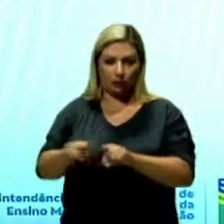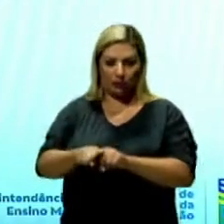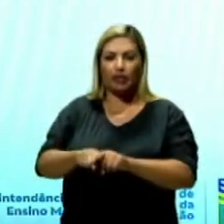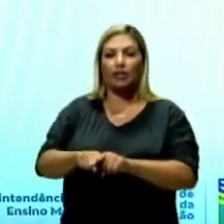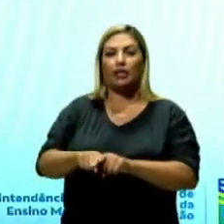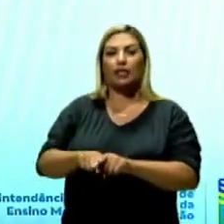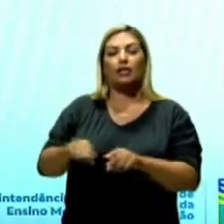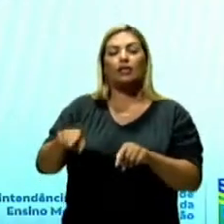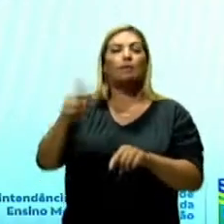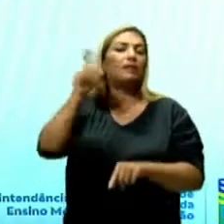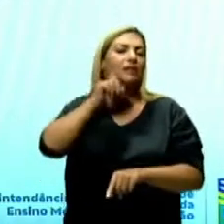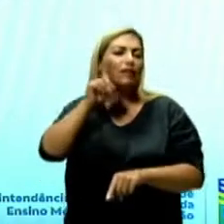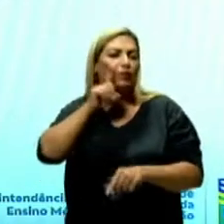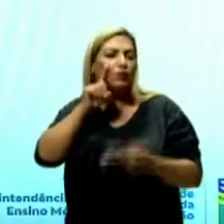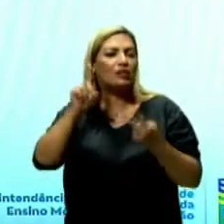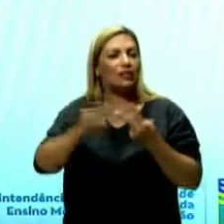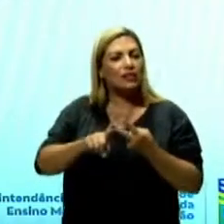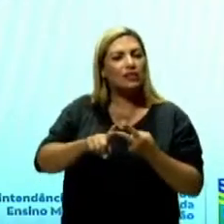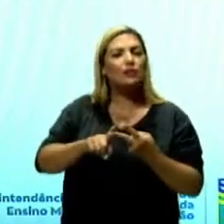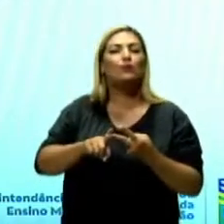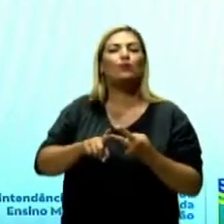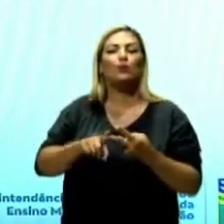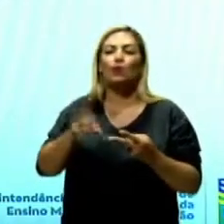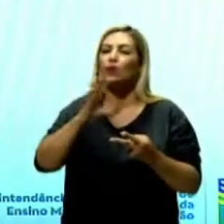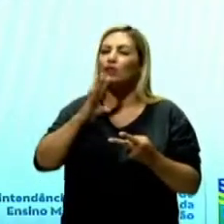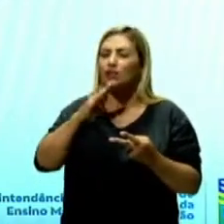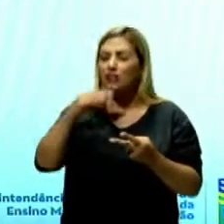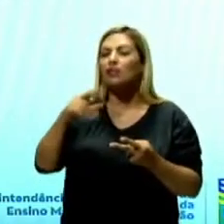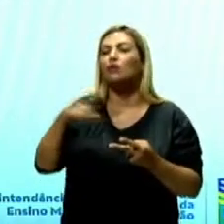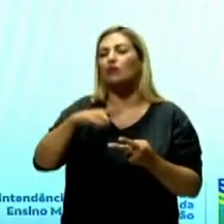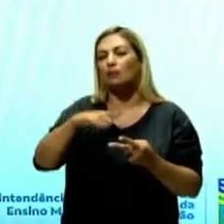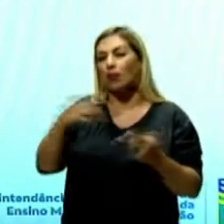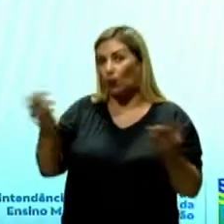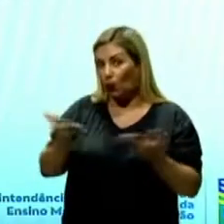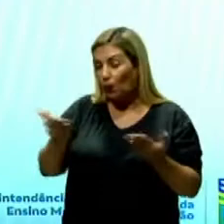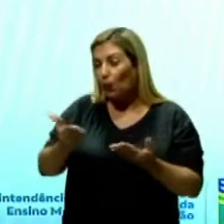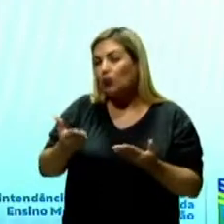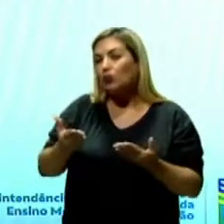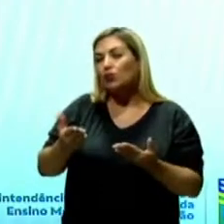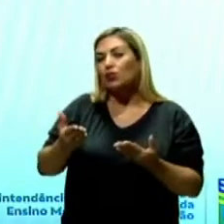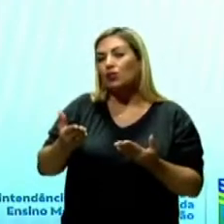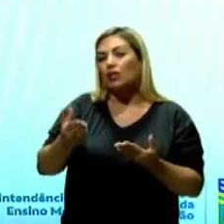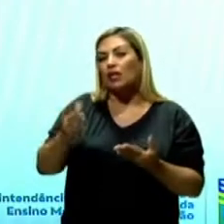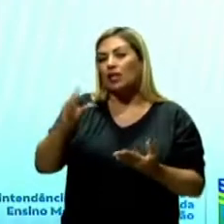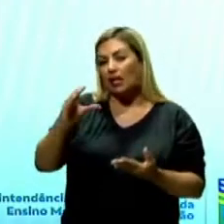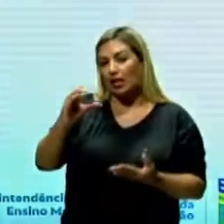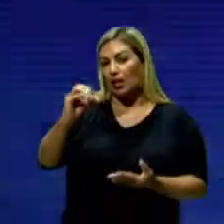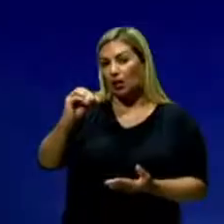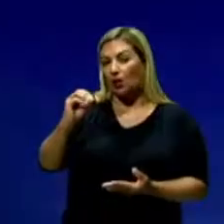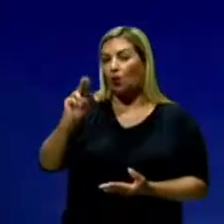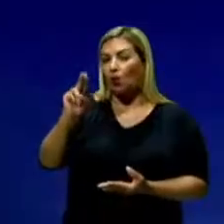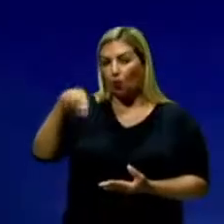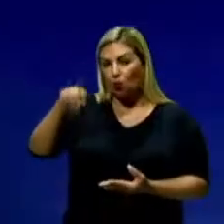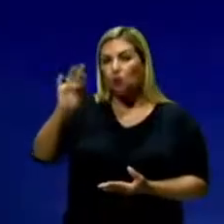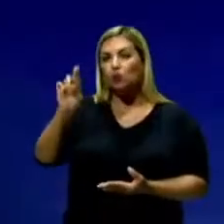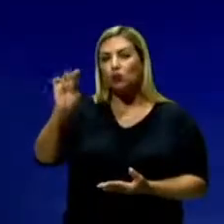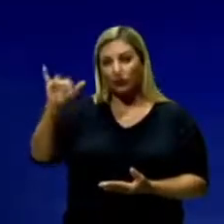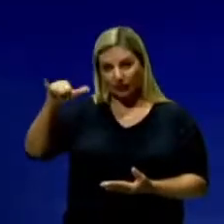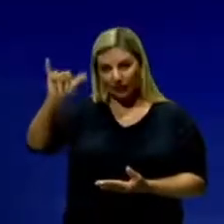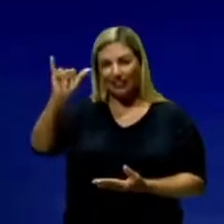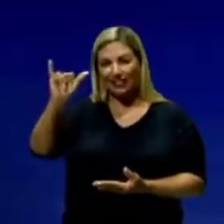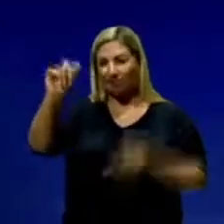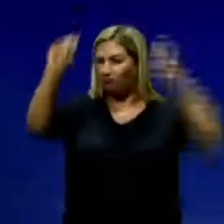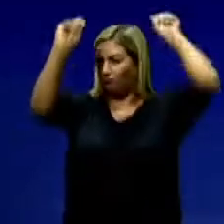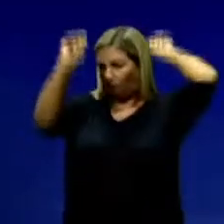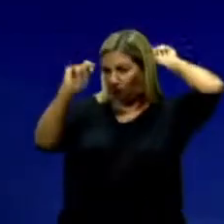dança norte-americana, o que nós mais conhecemos hoje no Brasil é a questão do country, que até confunde um pouco aí